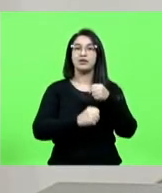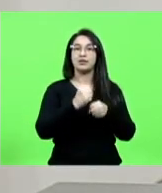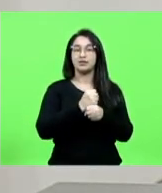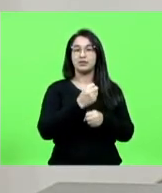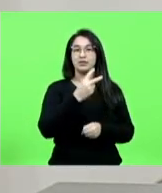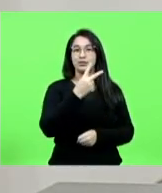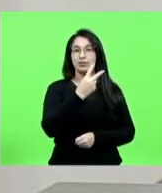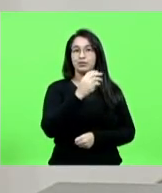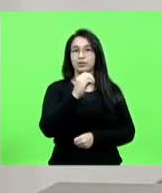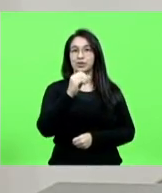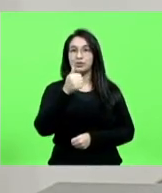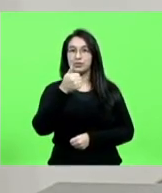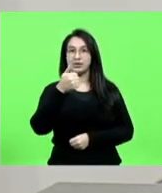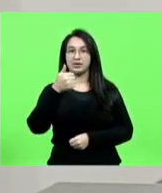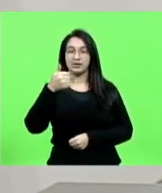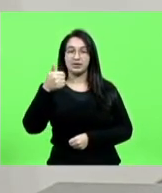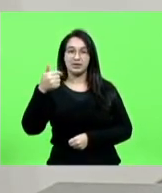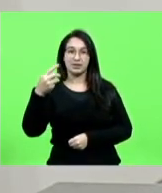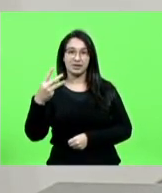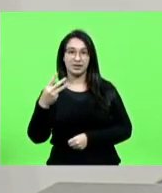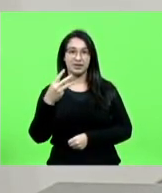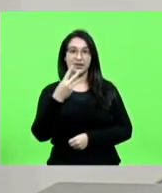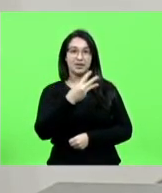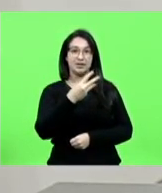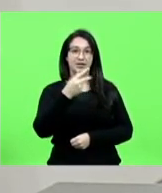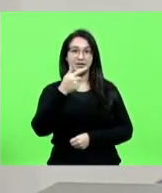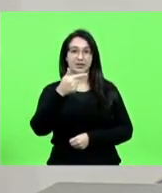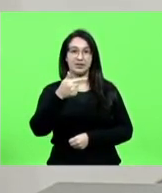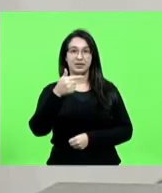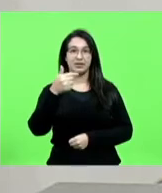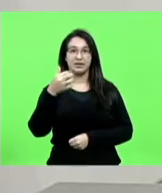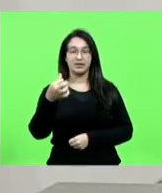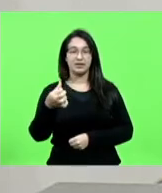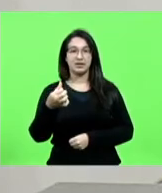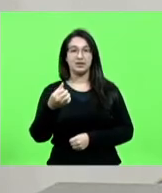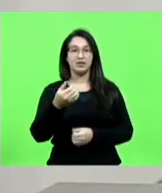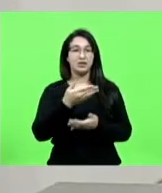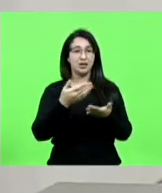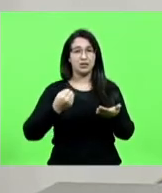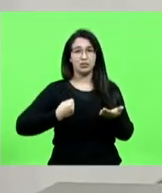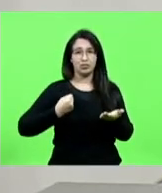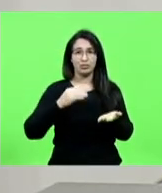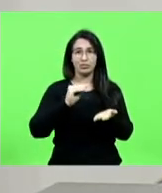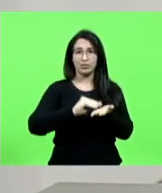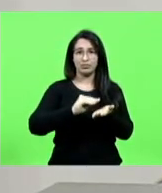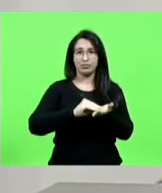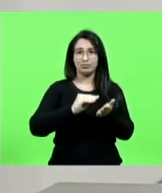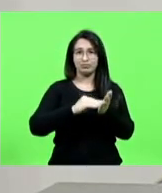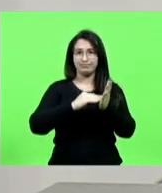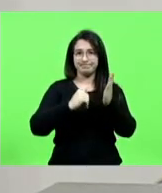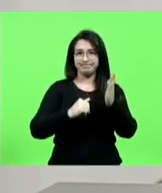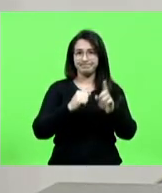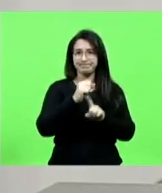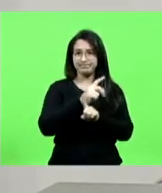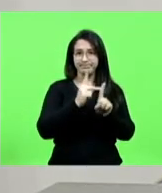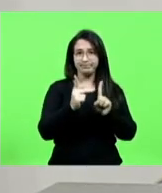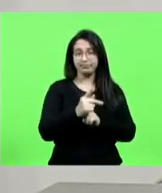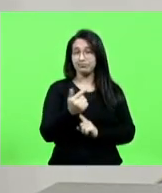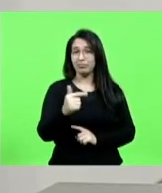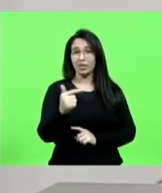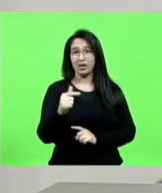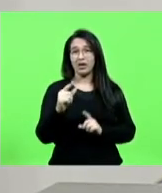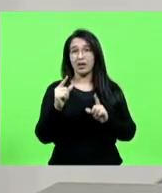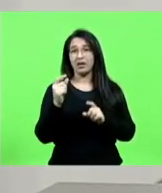números aqui que vão causar déficit na previdência números pequenos de servidores